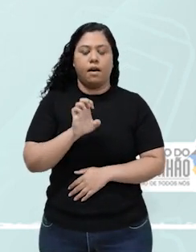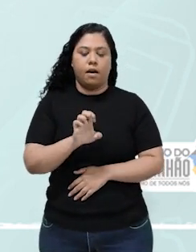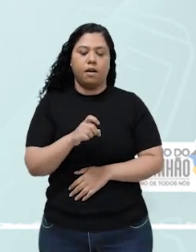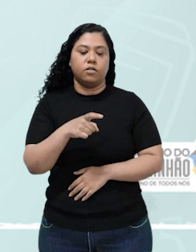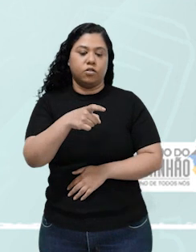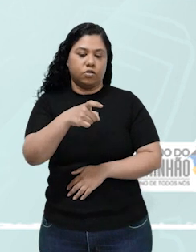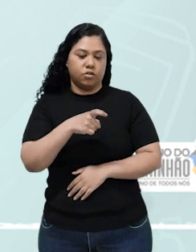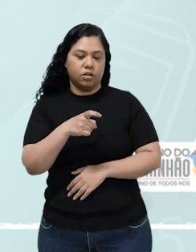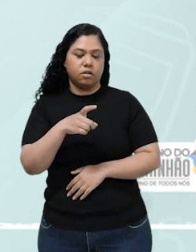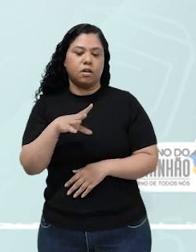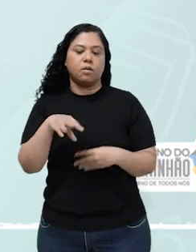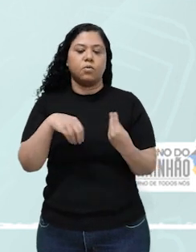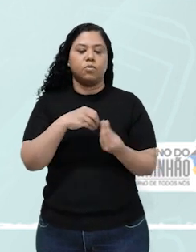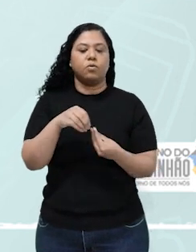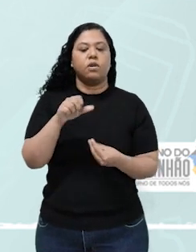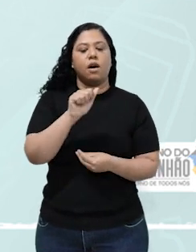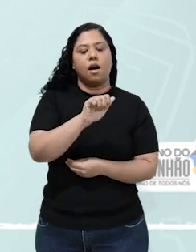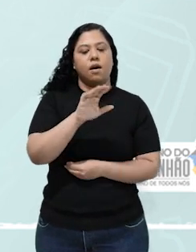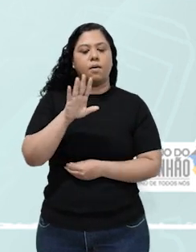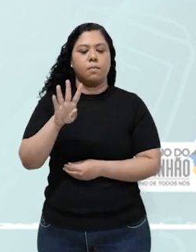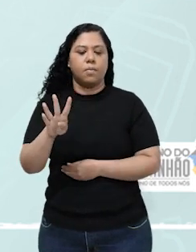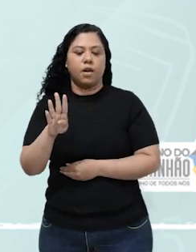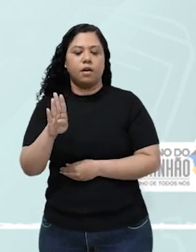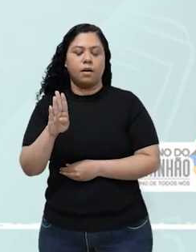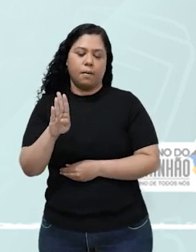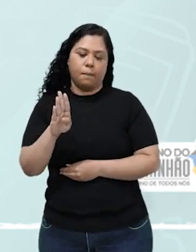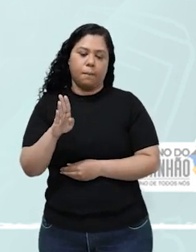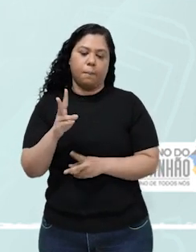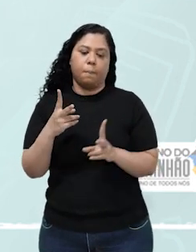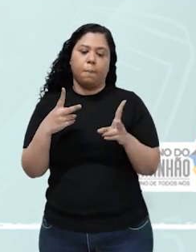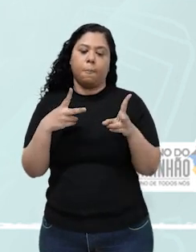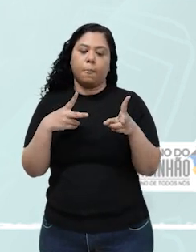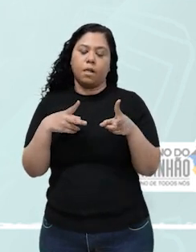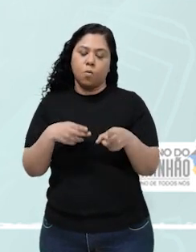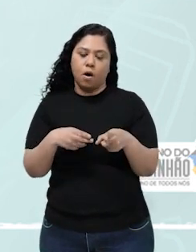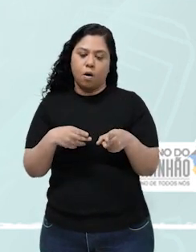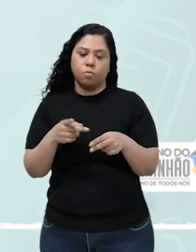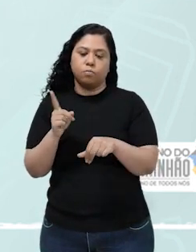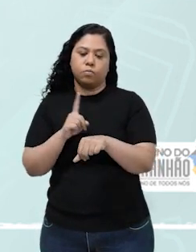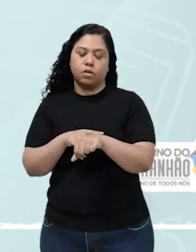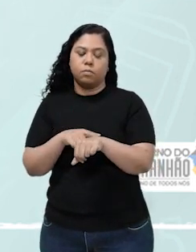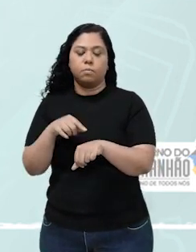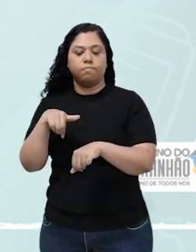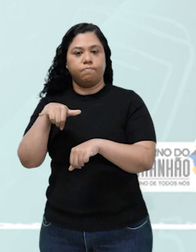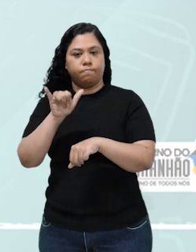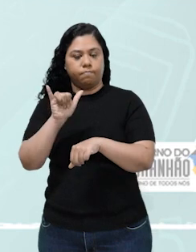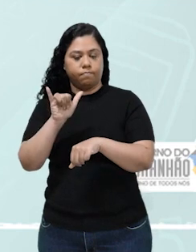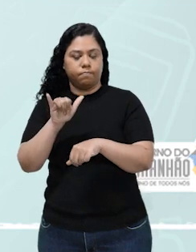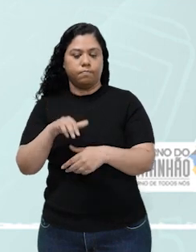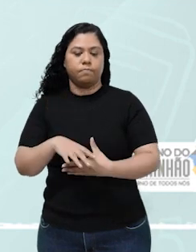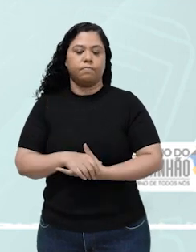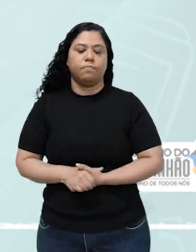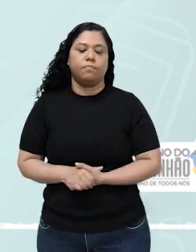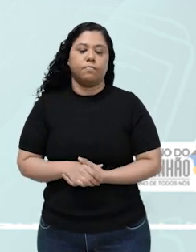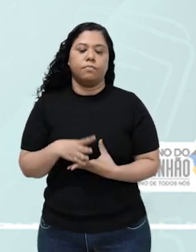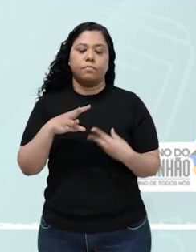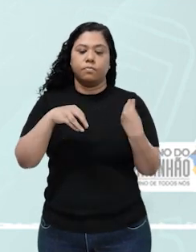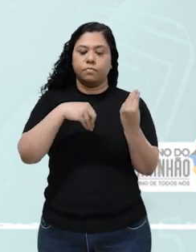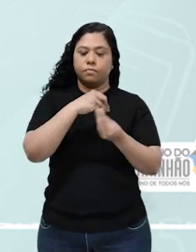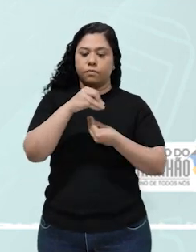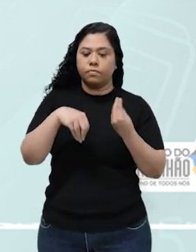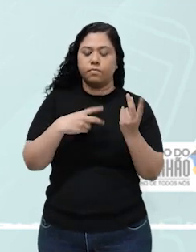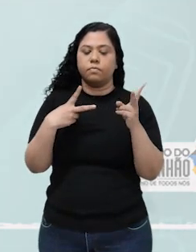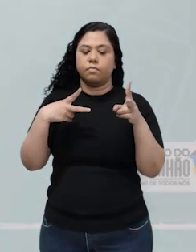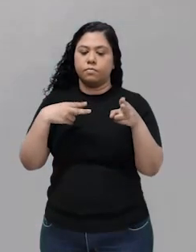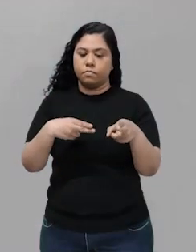instante X, as concentrações de A e B são as mesmas que no instante Y. As concentrações são